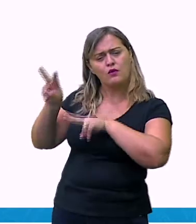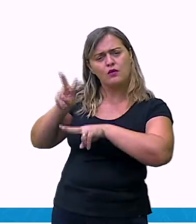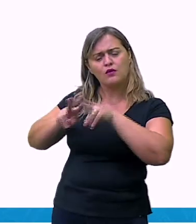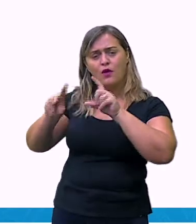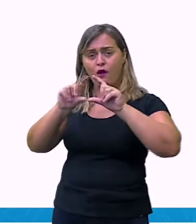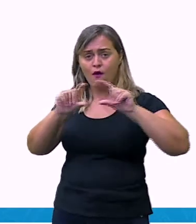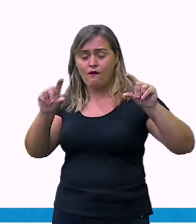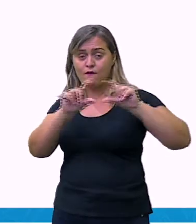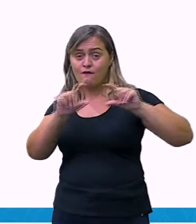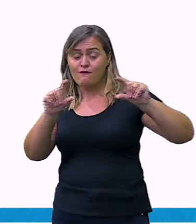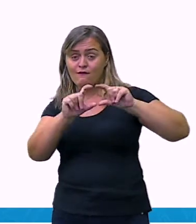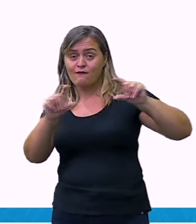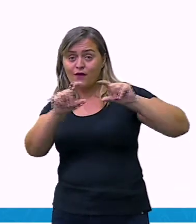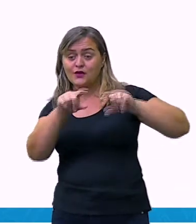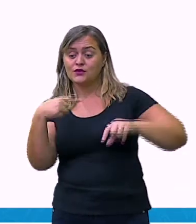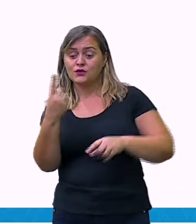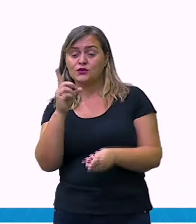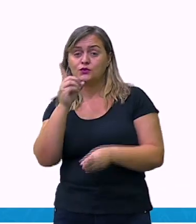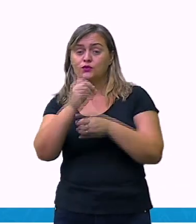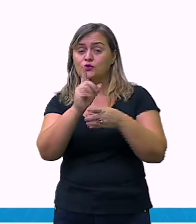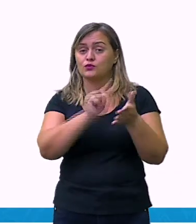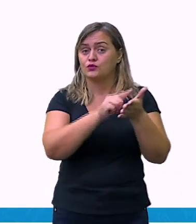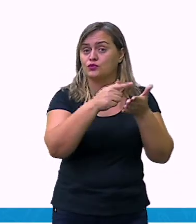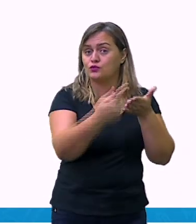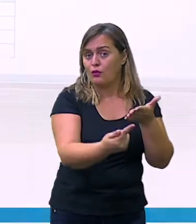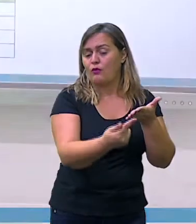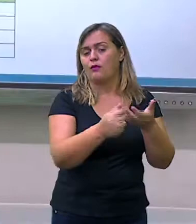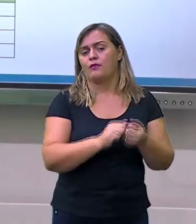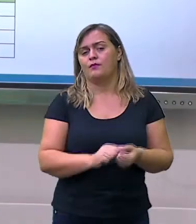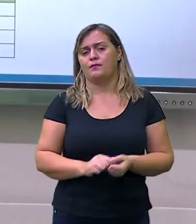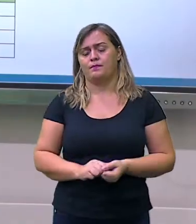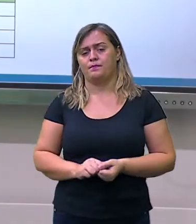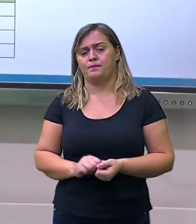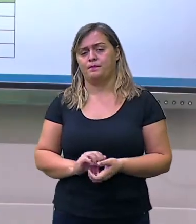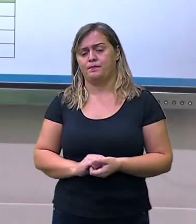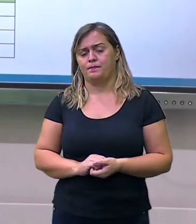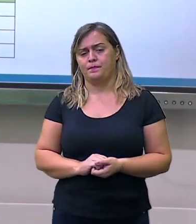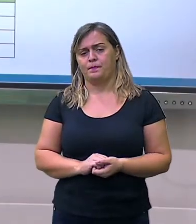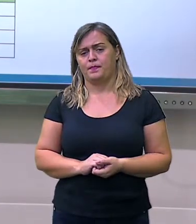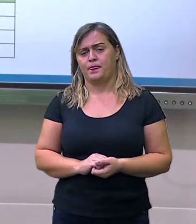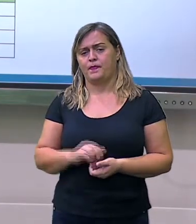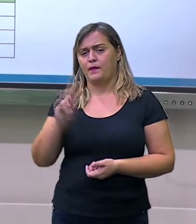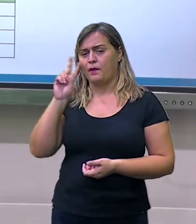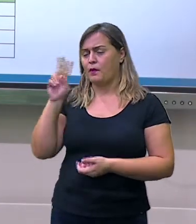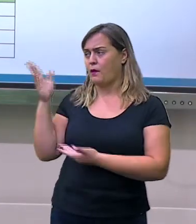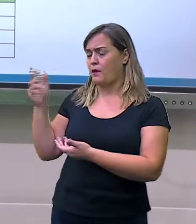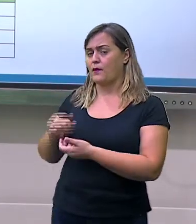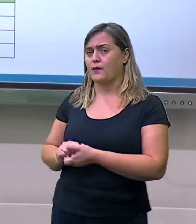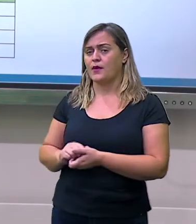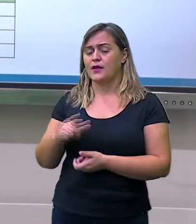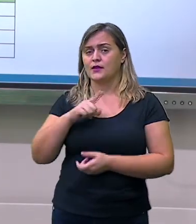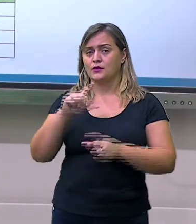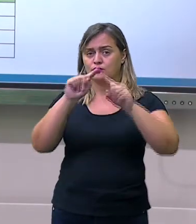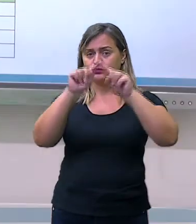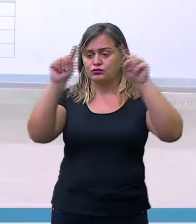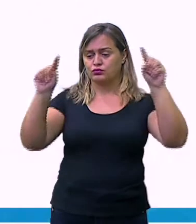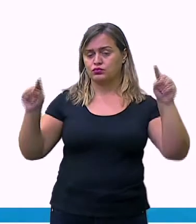recortes de jornais. Então, tem aqui a primeira recorte, com uma setinha para cima, escrito